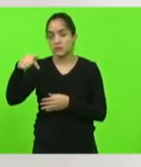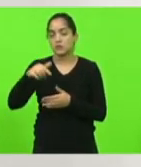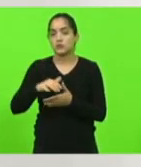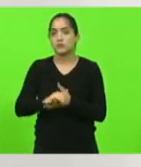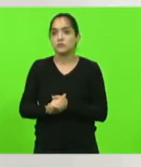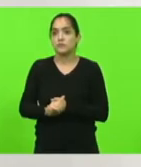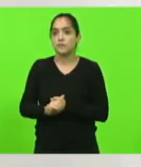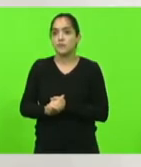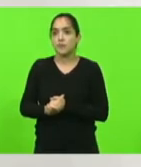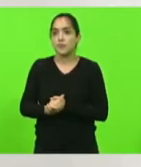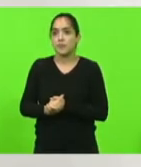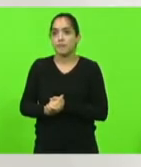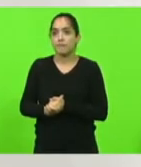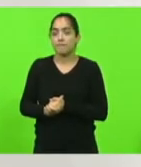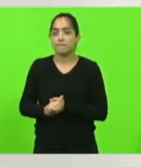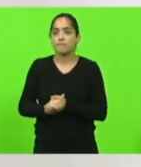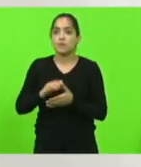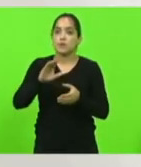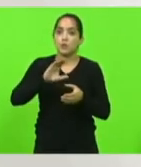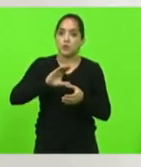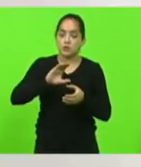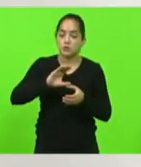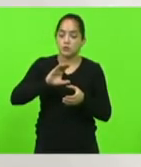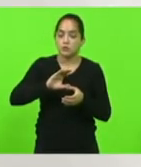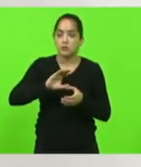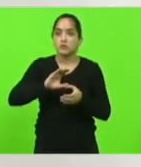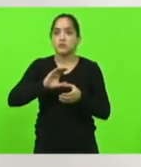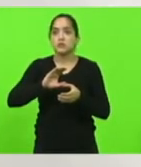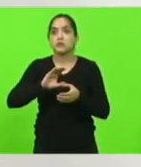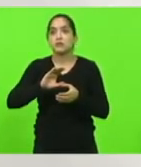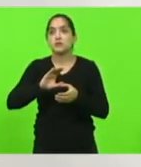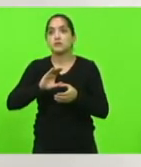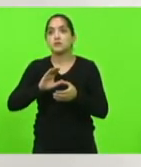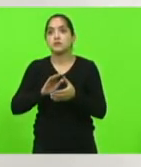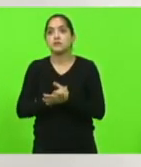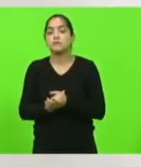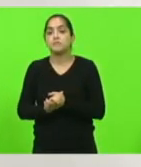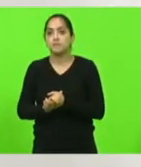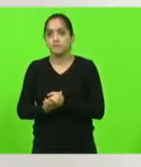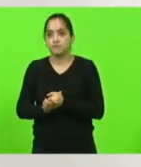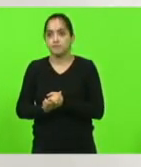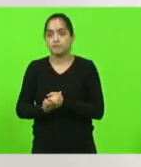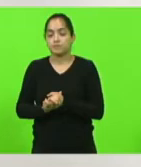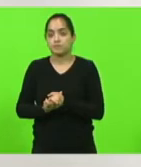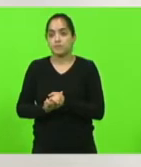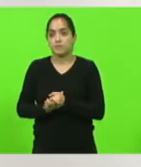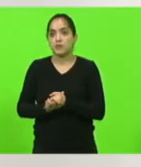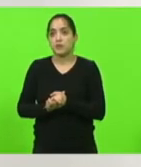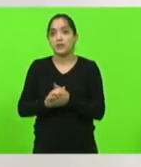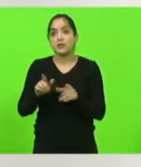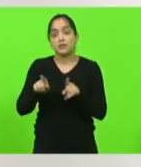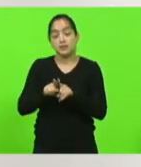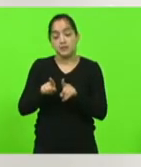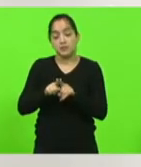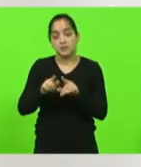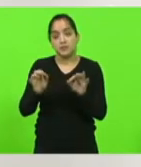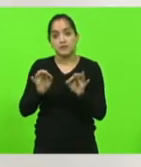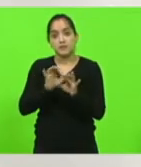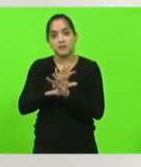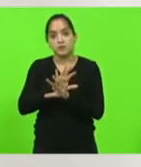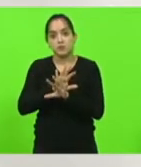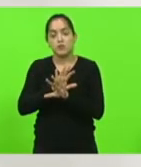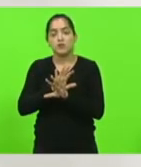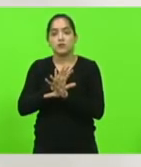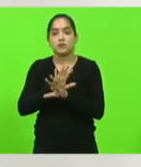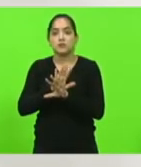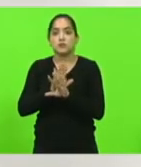a ligação com Canoinhas Major Vieira e Papanduva e que o projeto será concluído até o